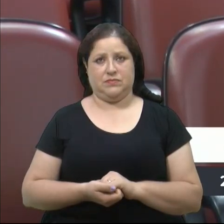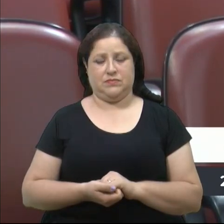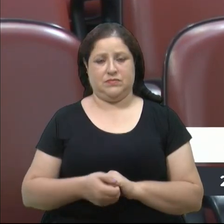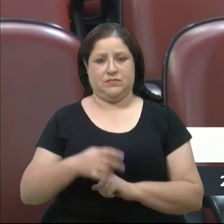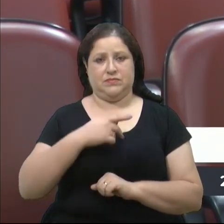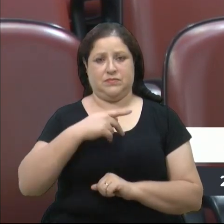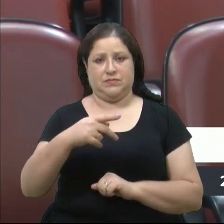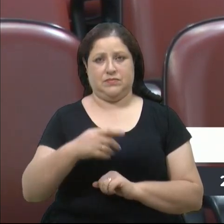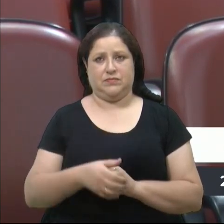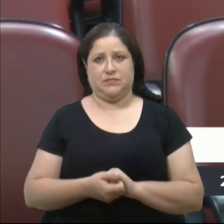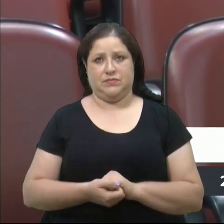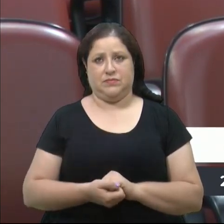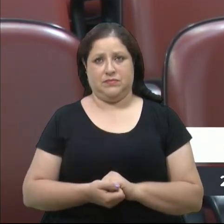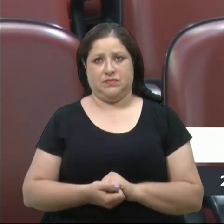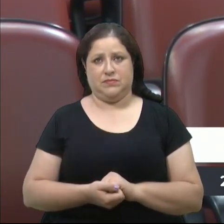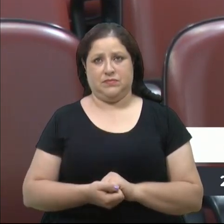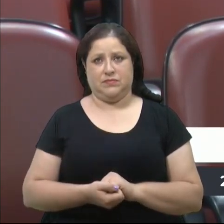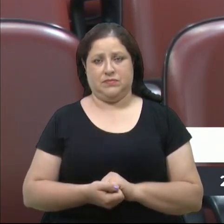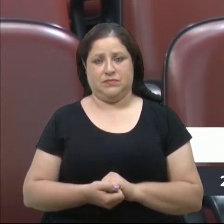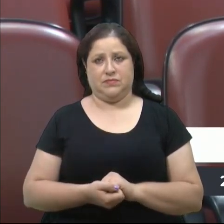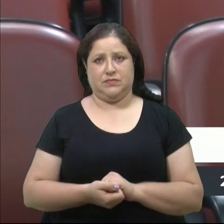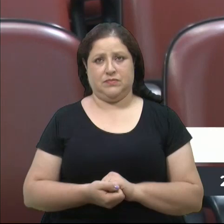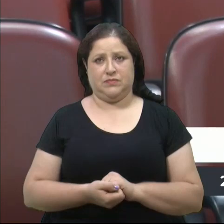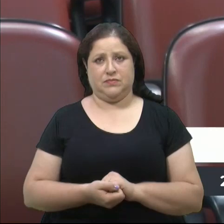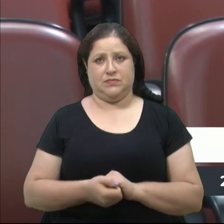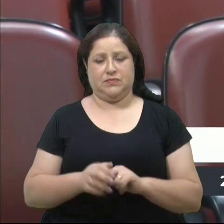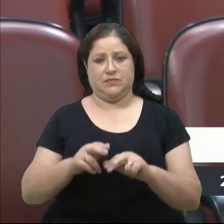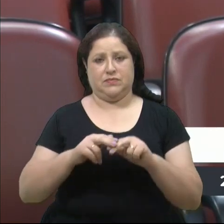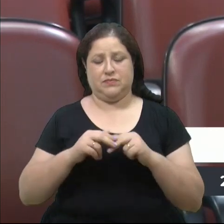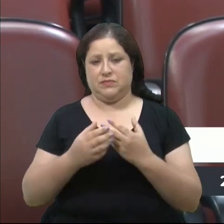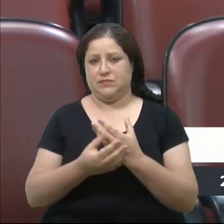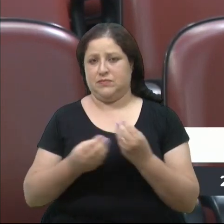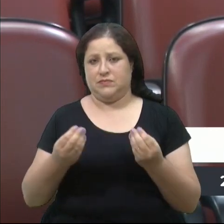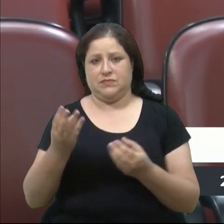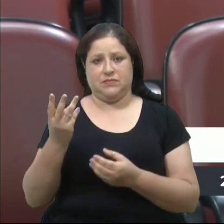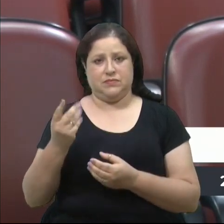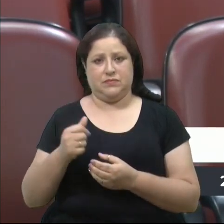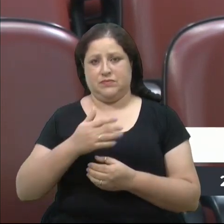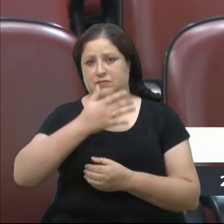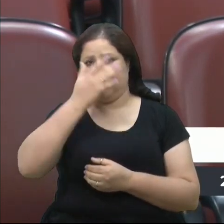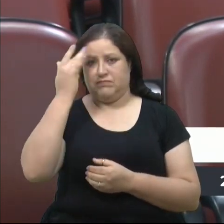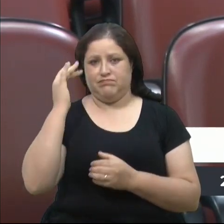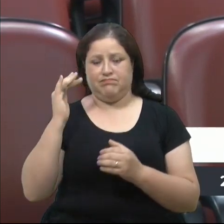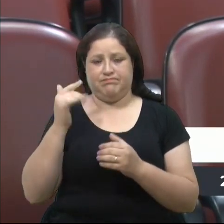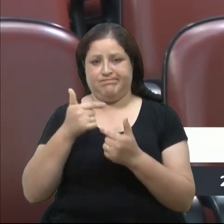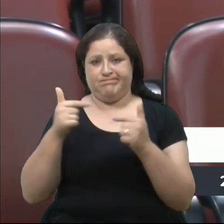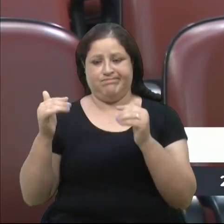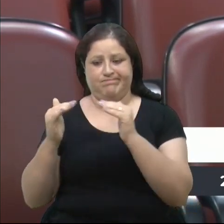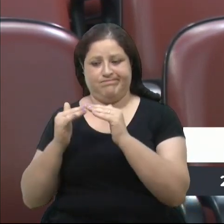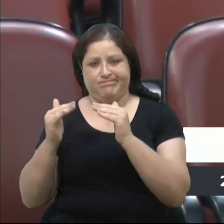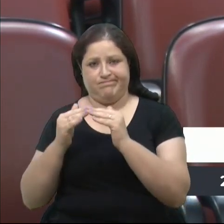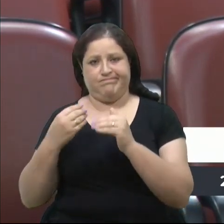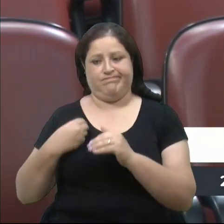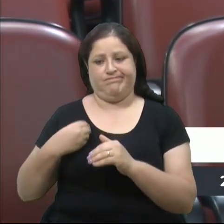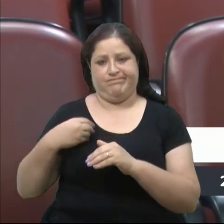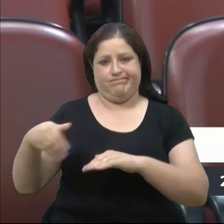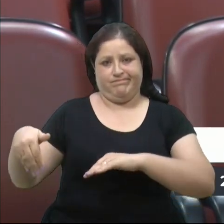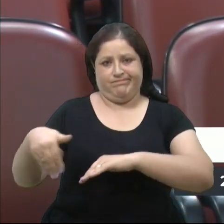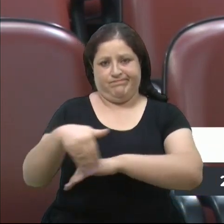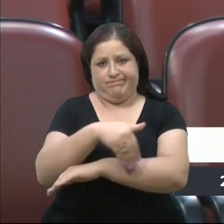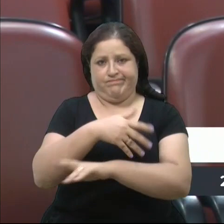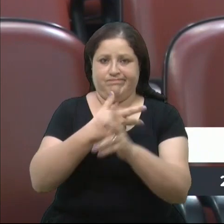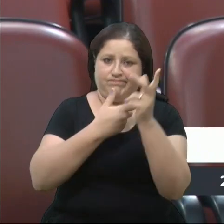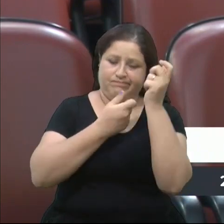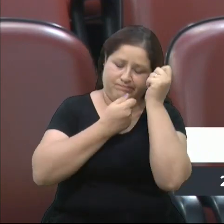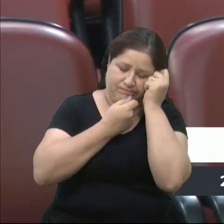Presidente, é devido da grande quantidade de moradores de ruas que está aumentando no dia a dia, moradores